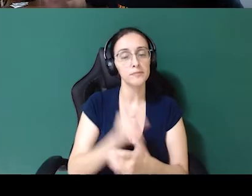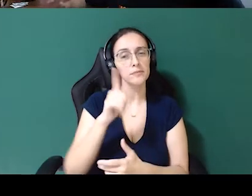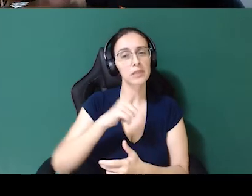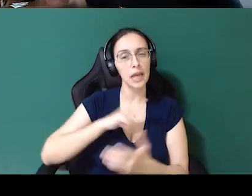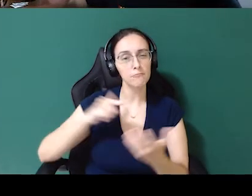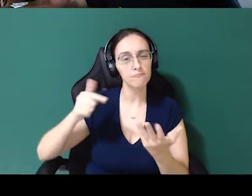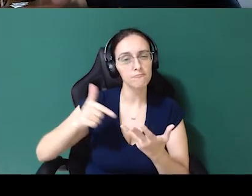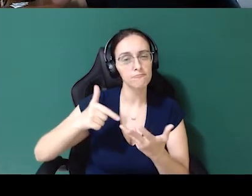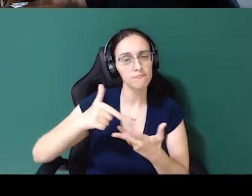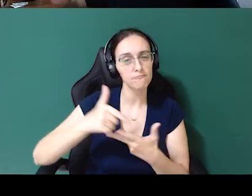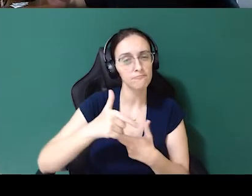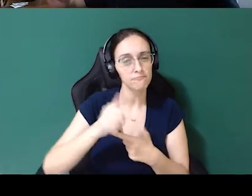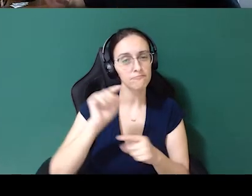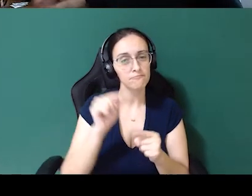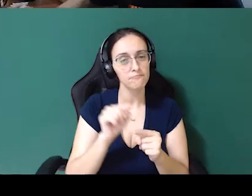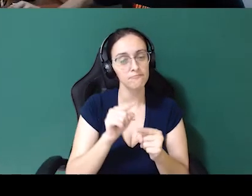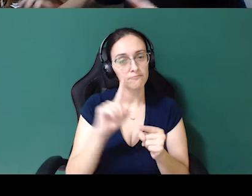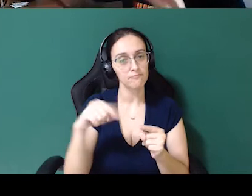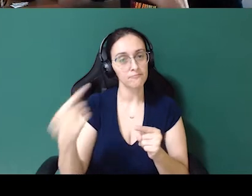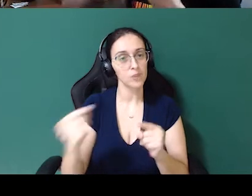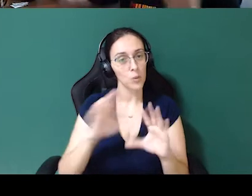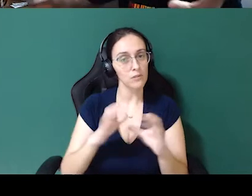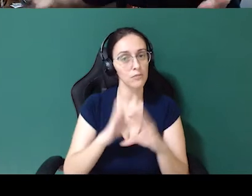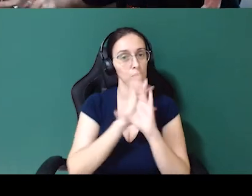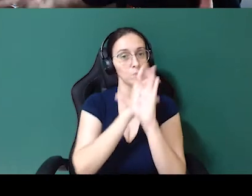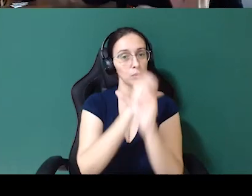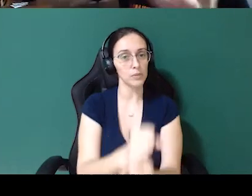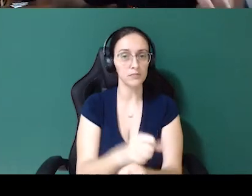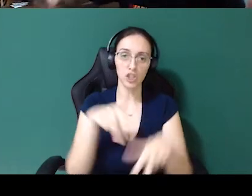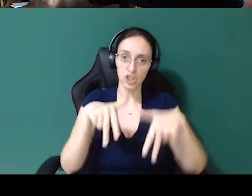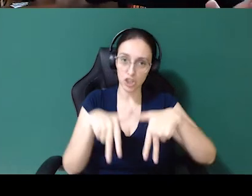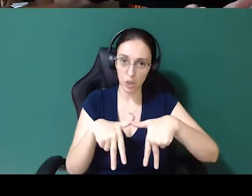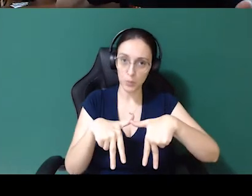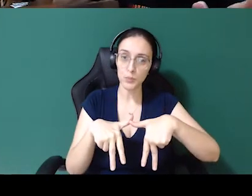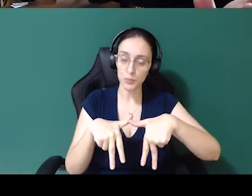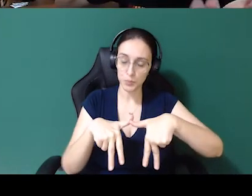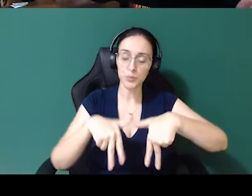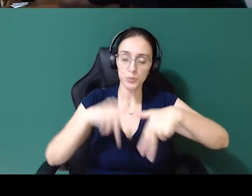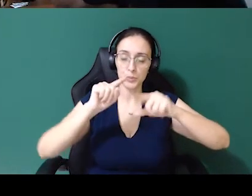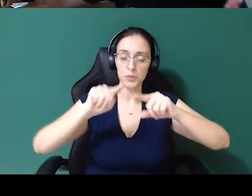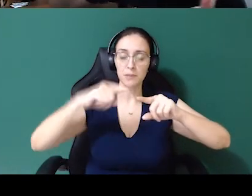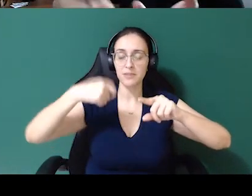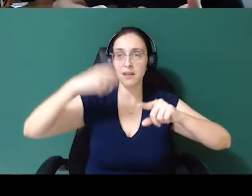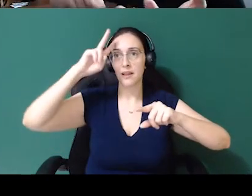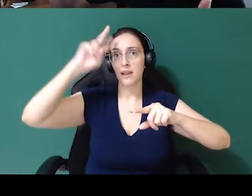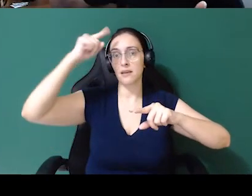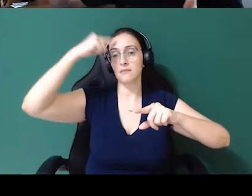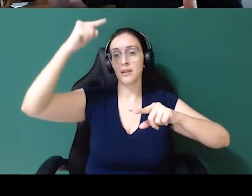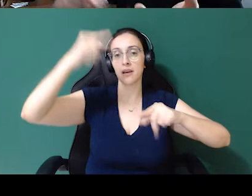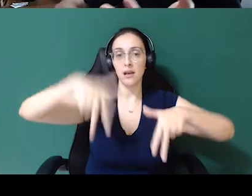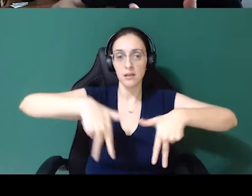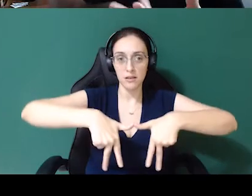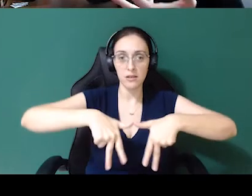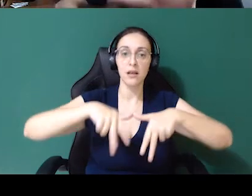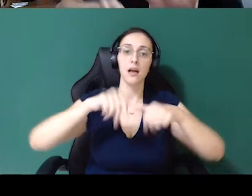alguns pontos importantes para a gente passar num senso de diversidade. Gênero, óbvio, e na de gênero a gente precisa sempre lembrar de incluir as pessoas